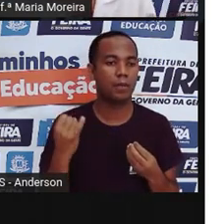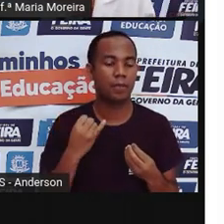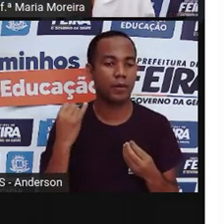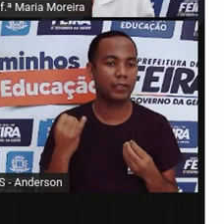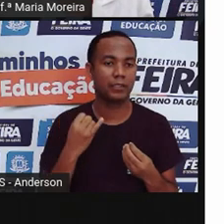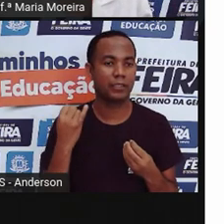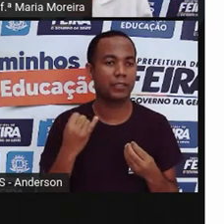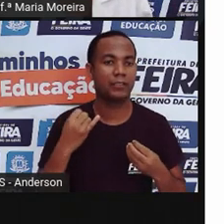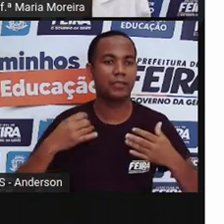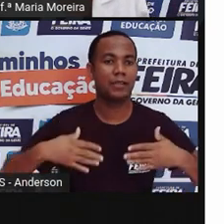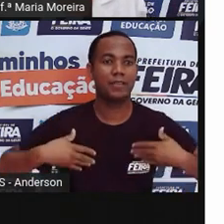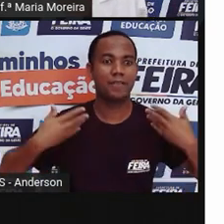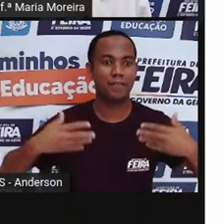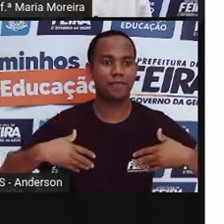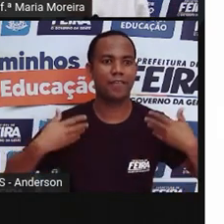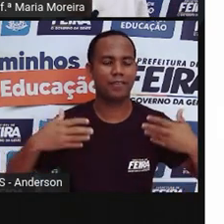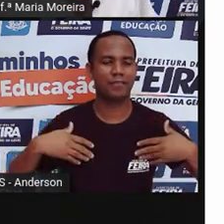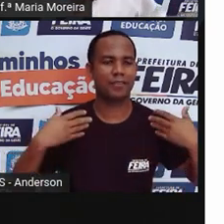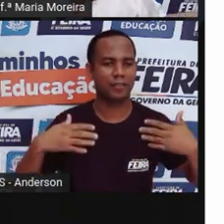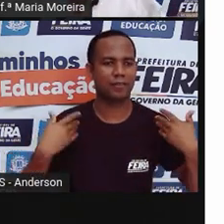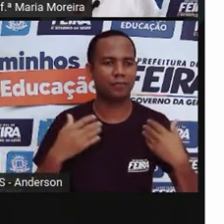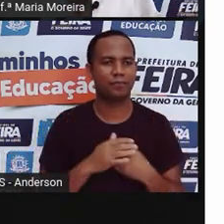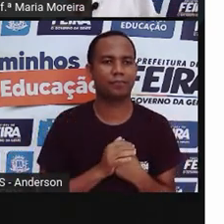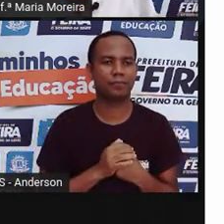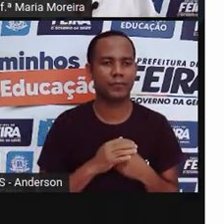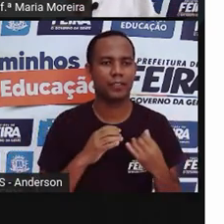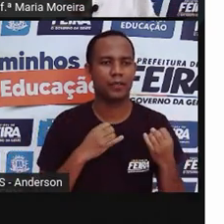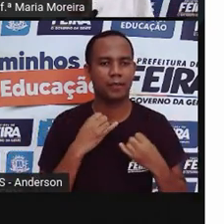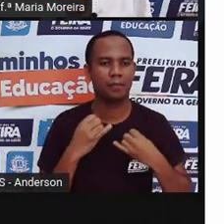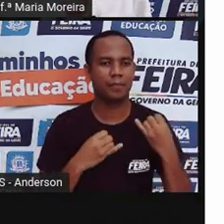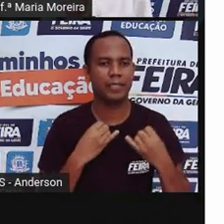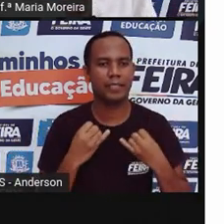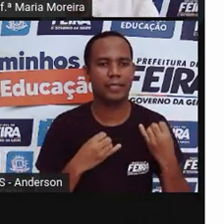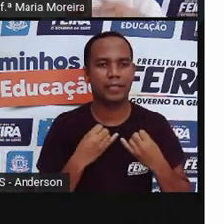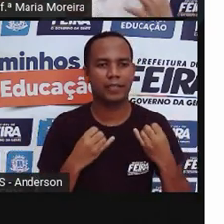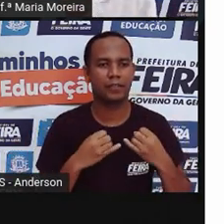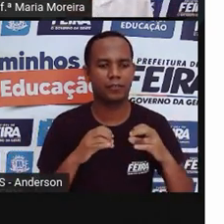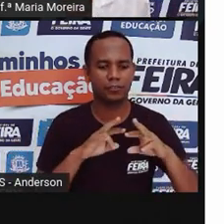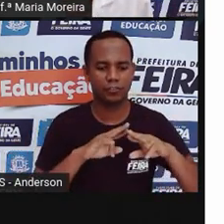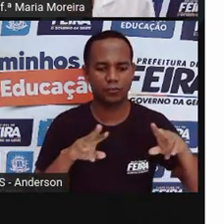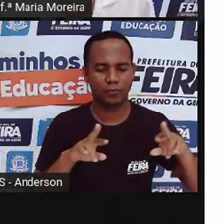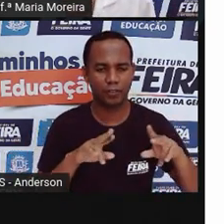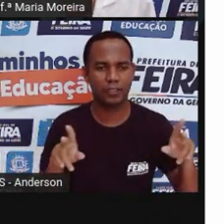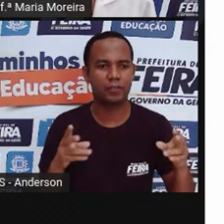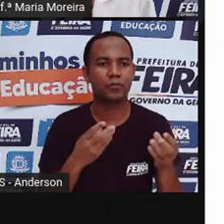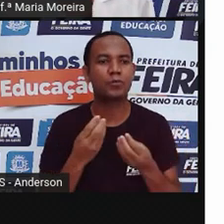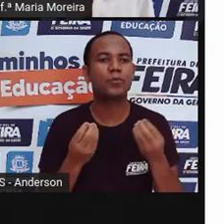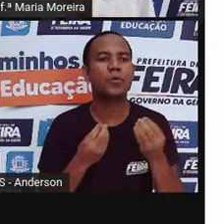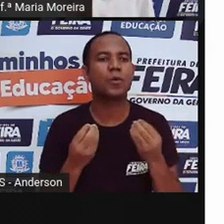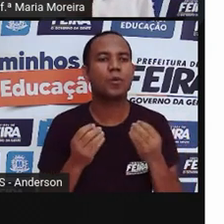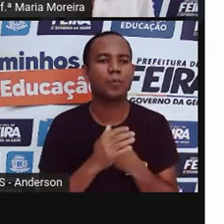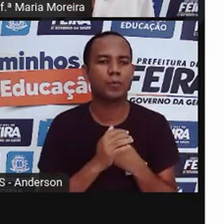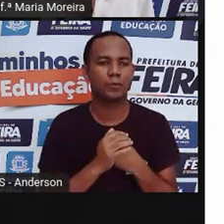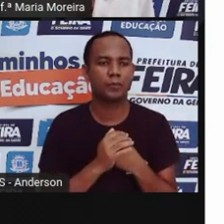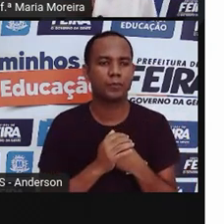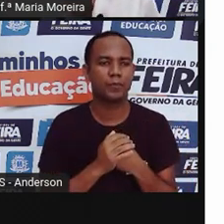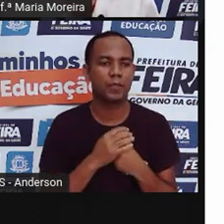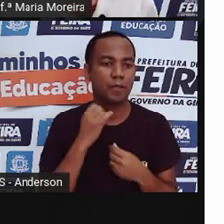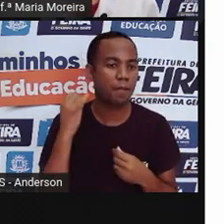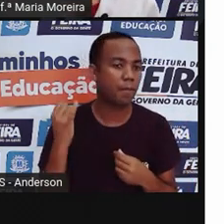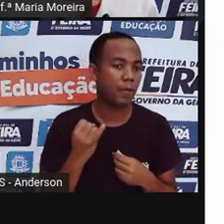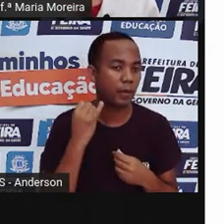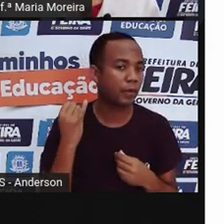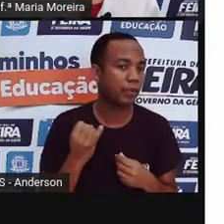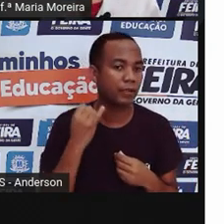o quê? A diversão. Os brinquedos que a gente fez aqui esses dias, a gente já utilizou vários materiais. Só que o que é importante?